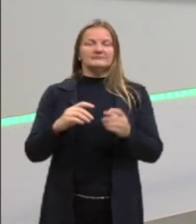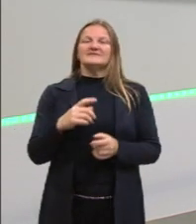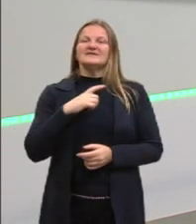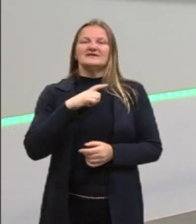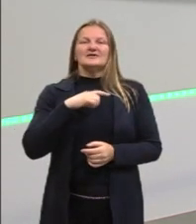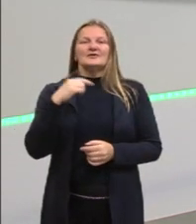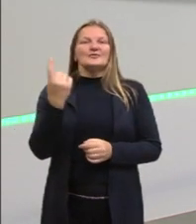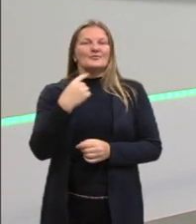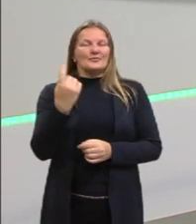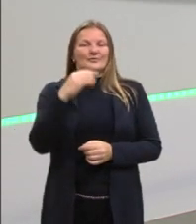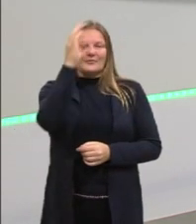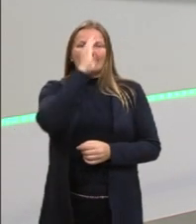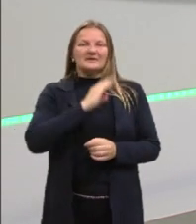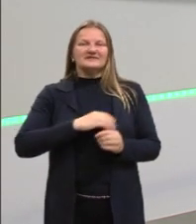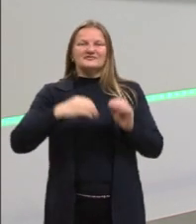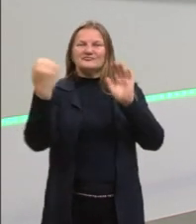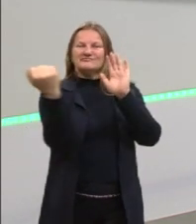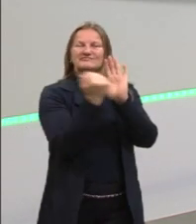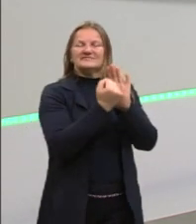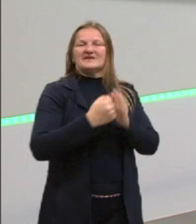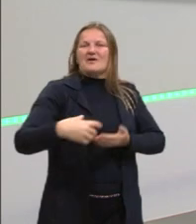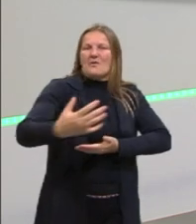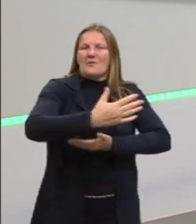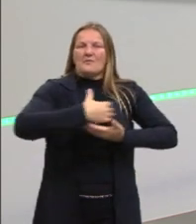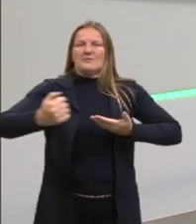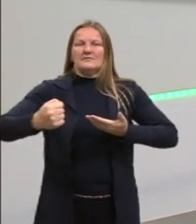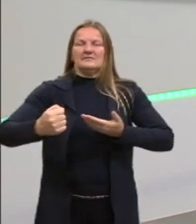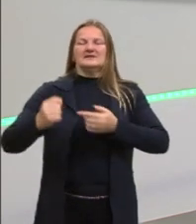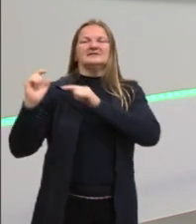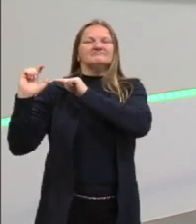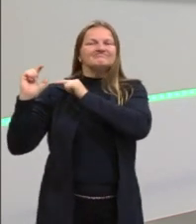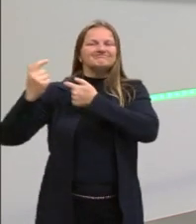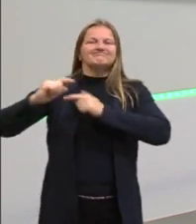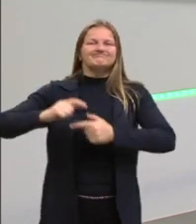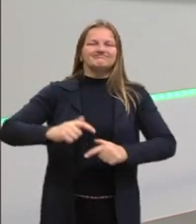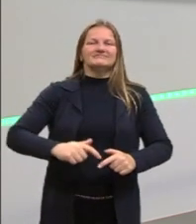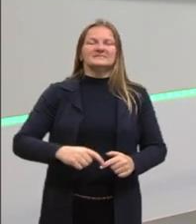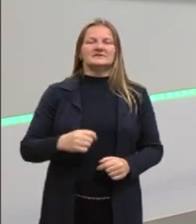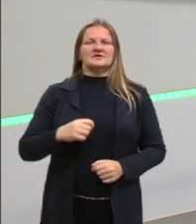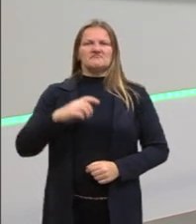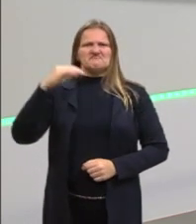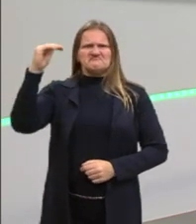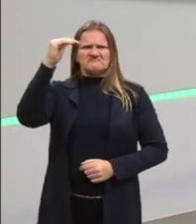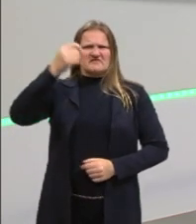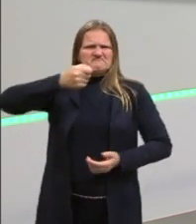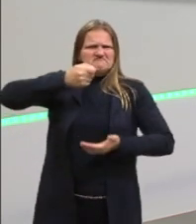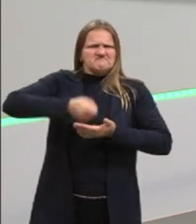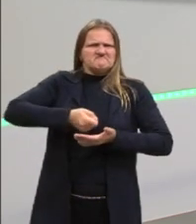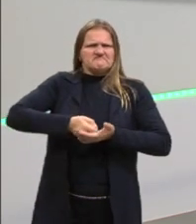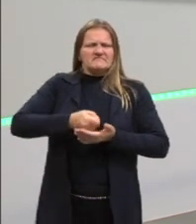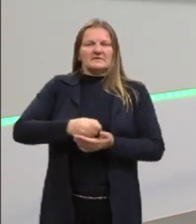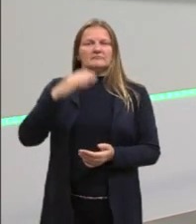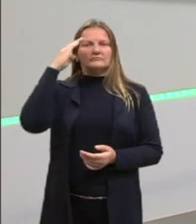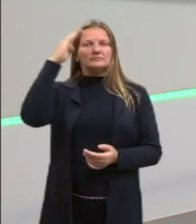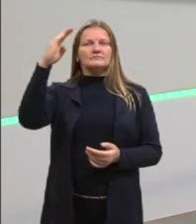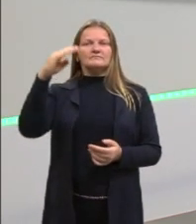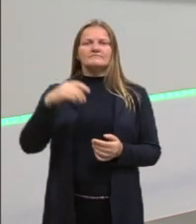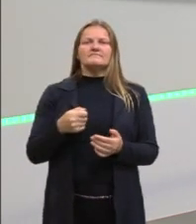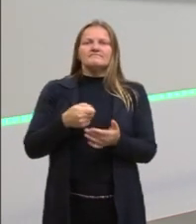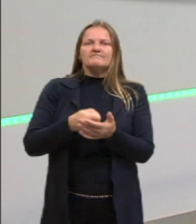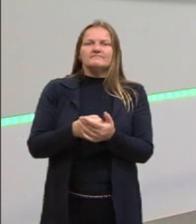está marcado por uma tradição golpista e por esses movimentos autoritários do Exército, que não deveria